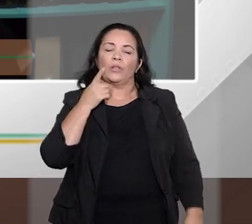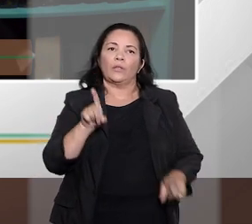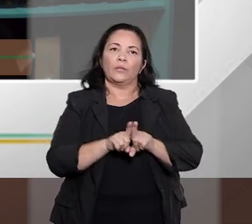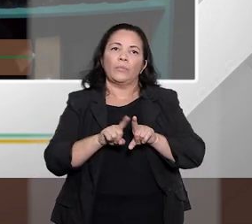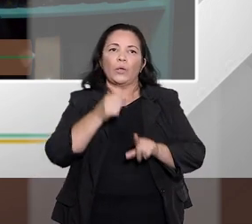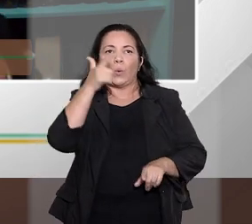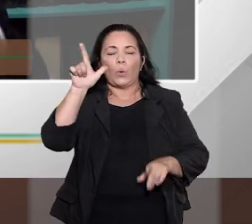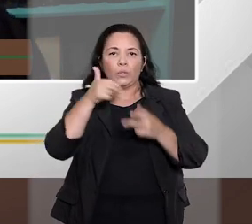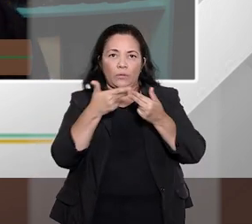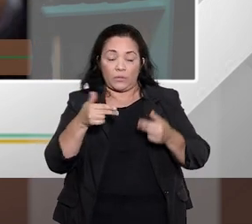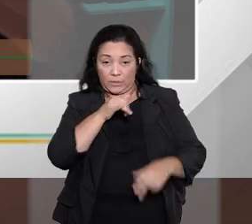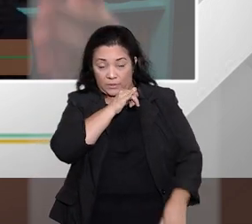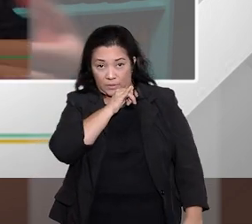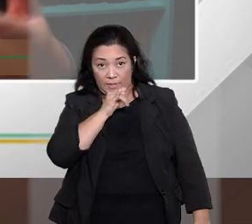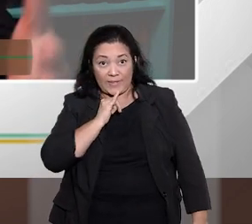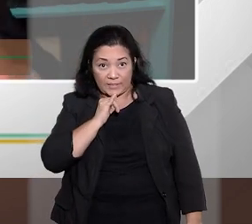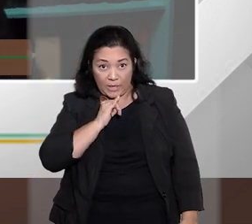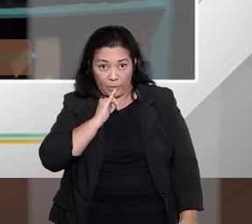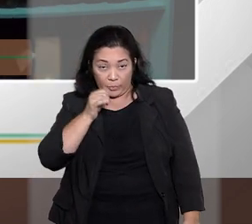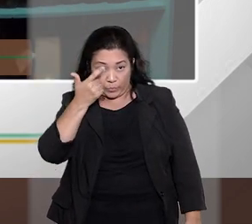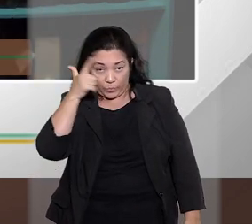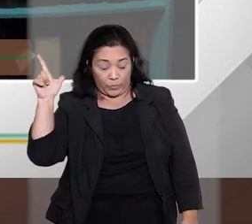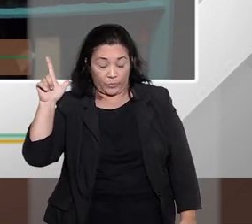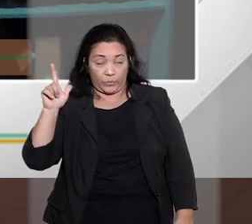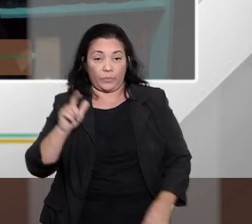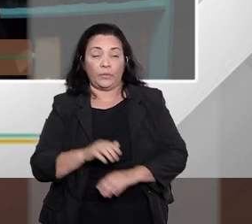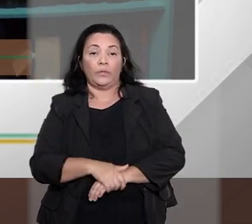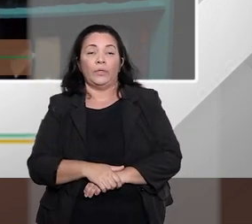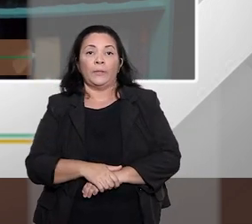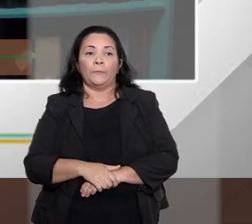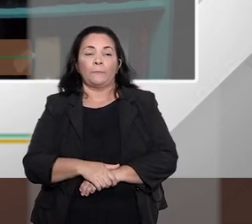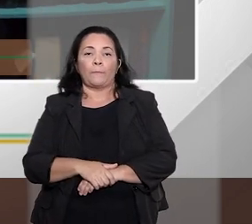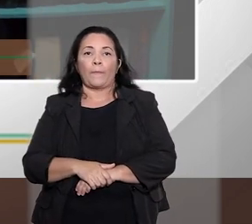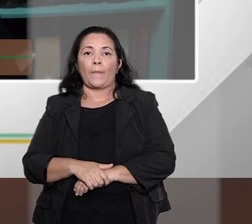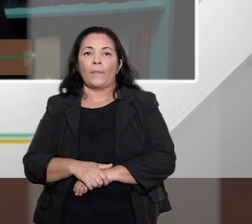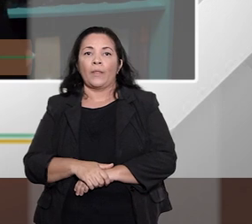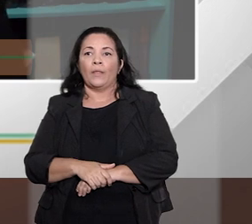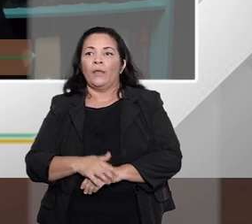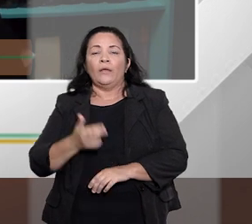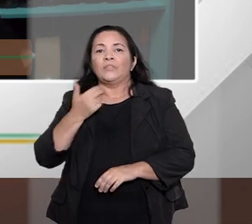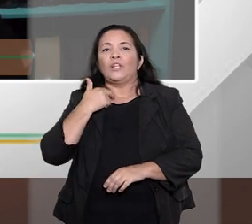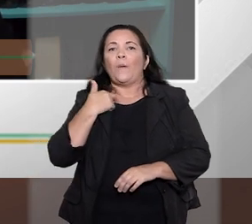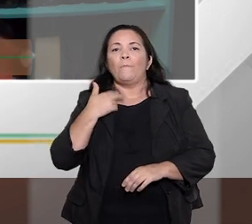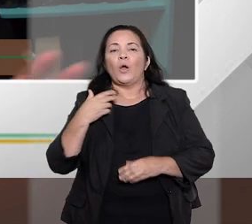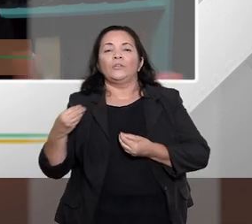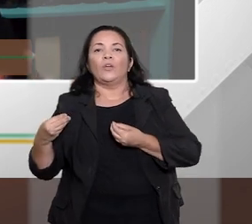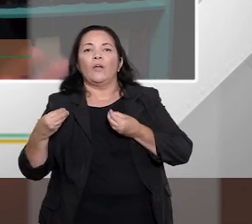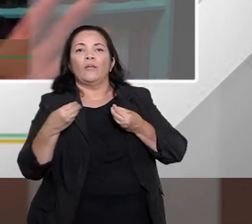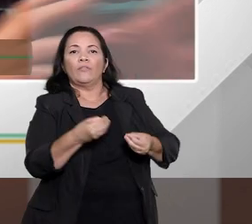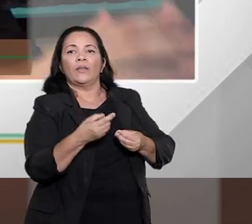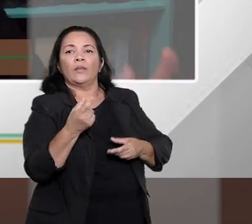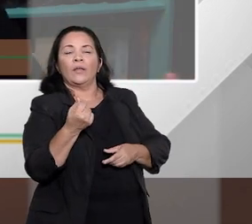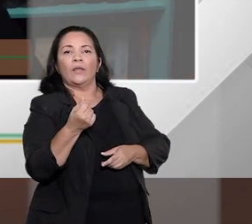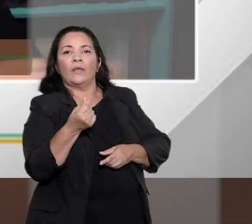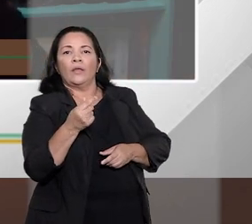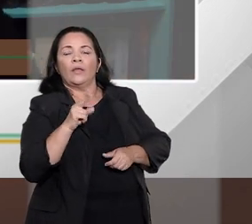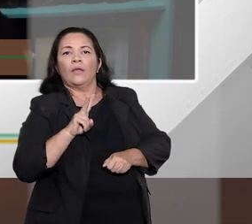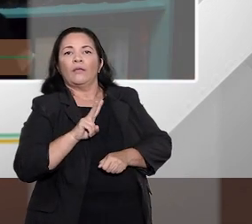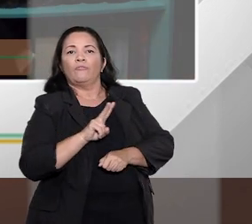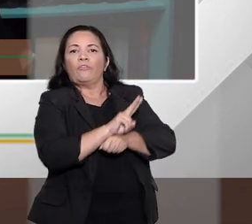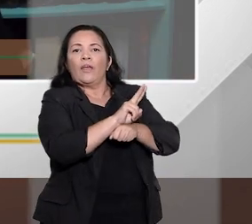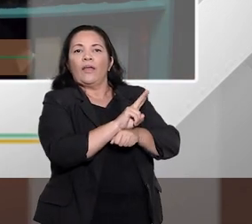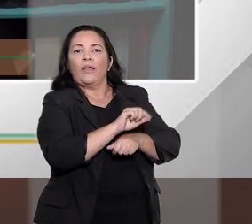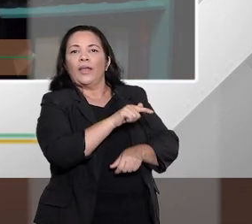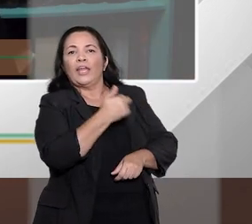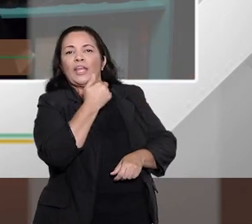exemplo, jamais se pode querer fazer uma concessão de empréstimo dizendo que não vai se consultar